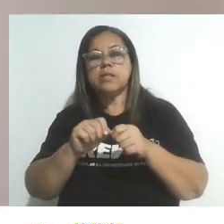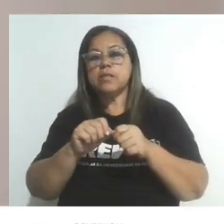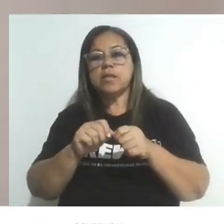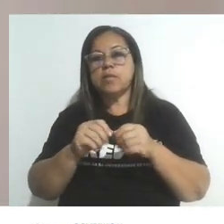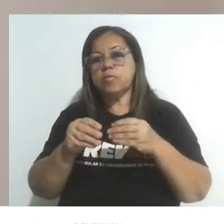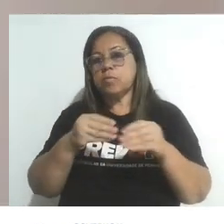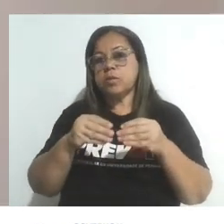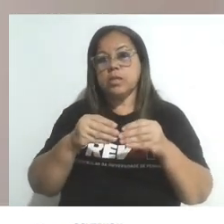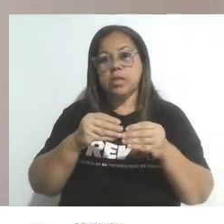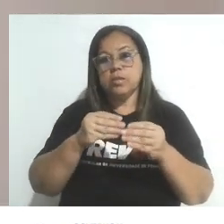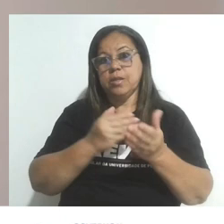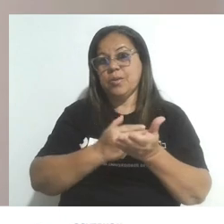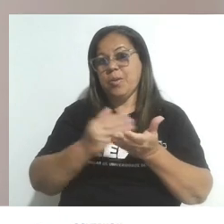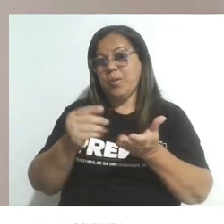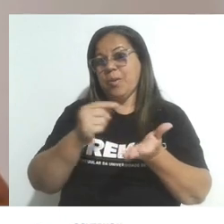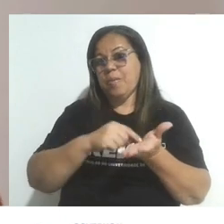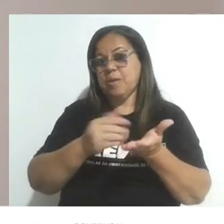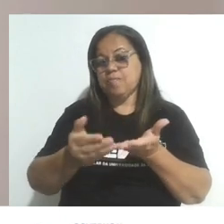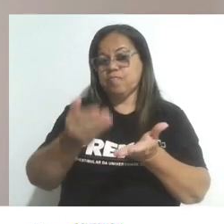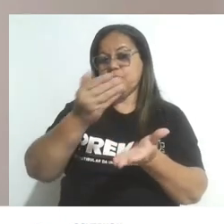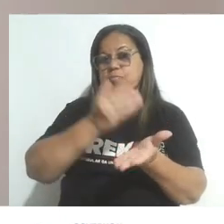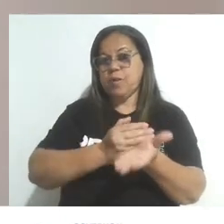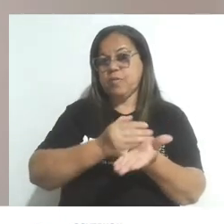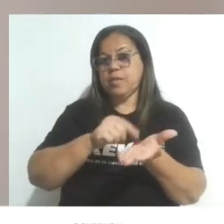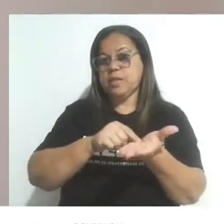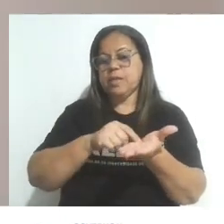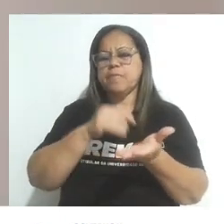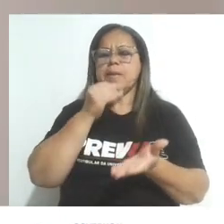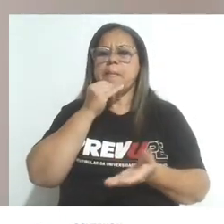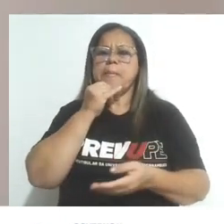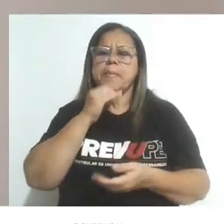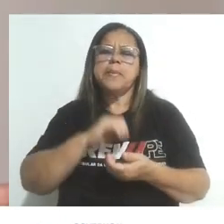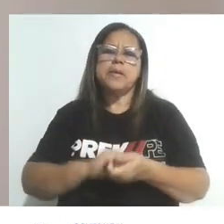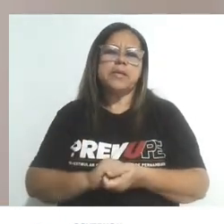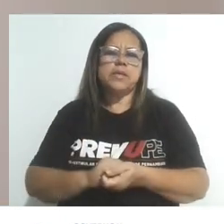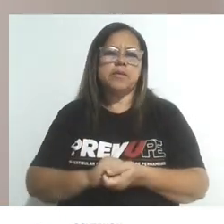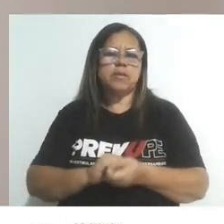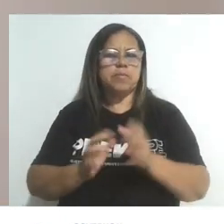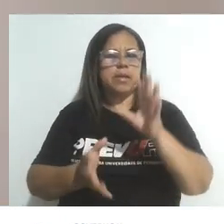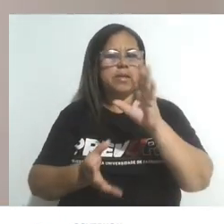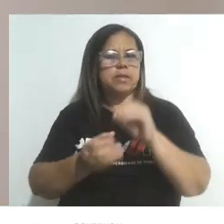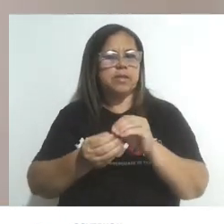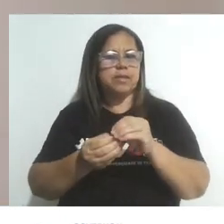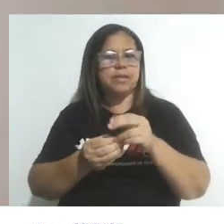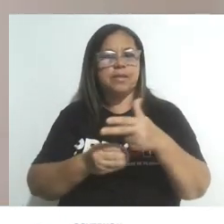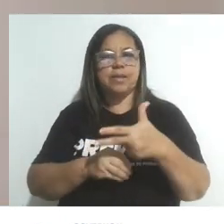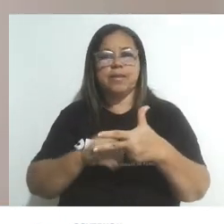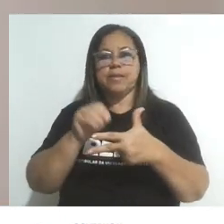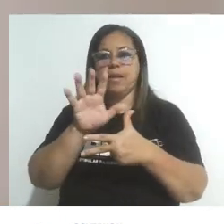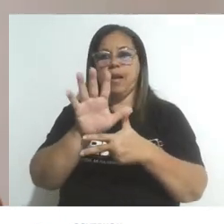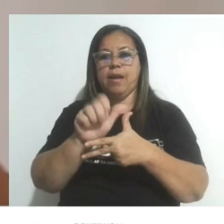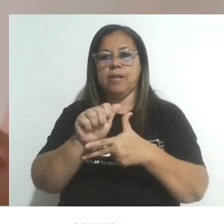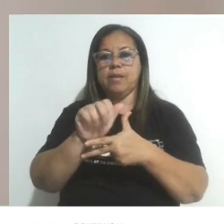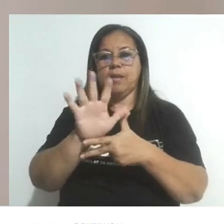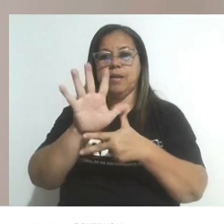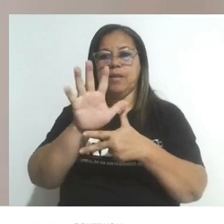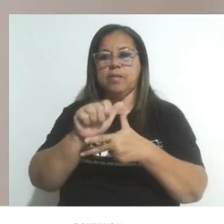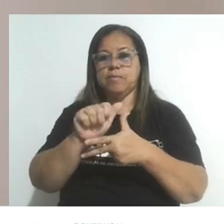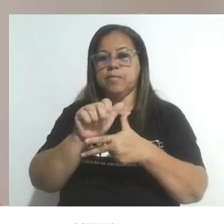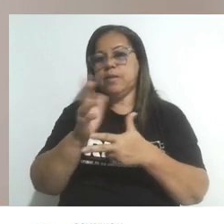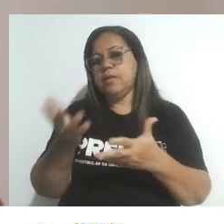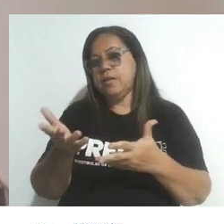as substâncias originais. Por exemplo, vamos considerar a reação de síntese da amônia a partir do nitrogênio e do